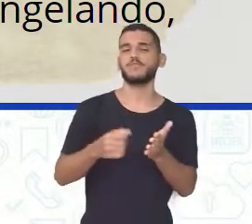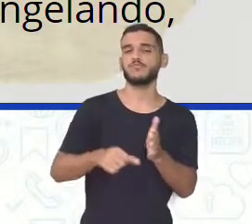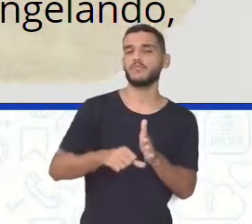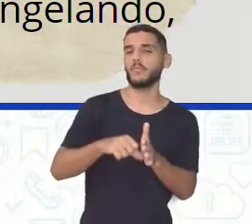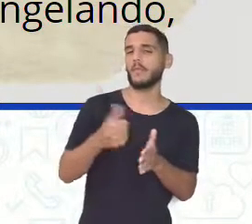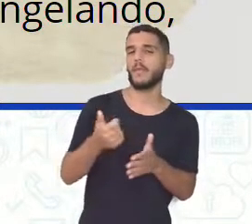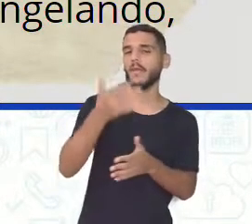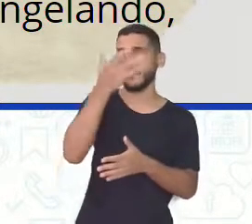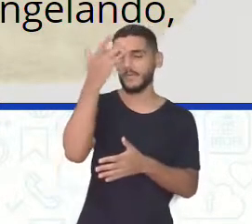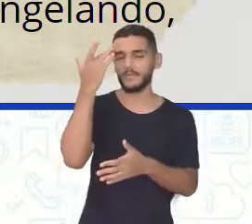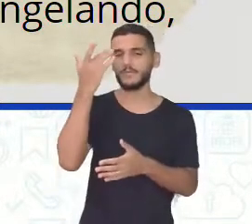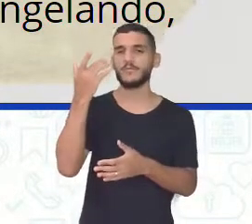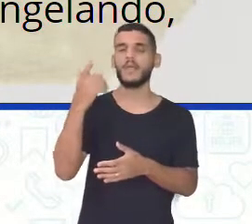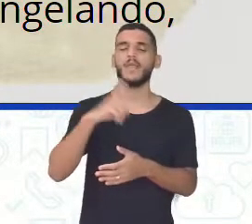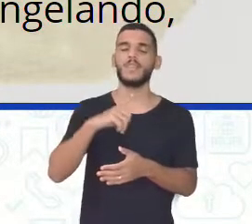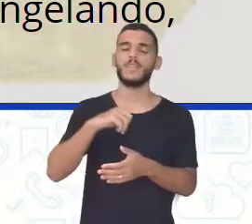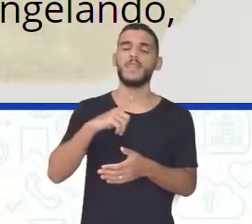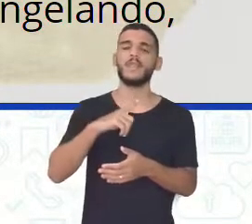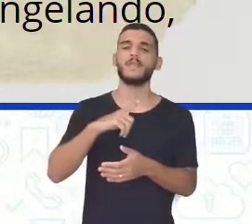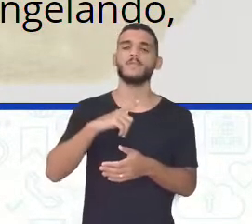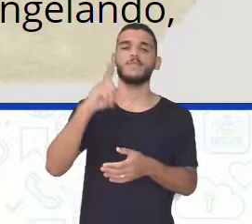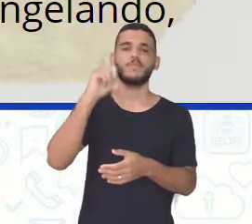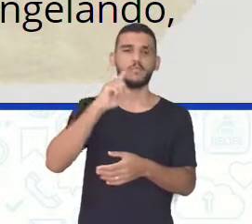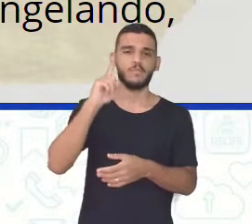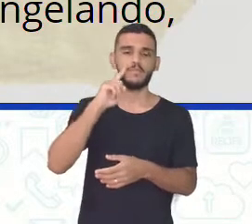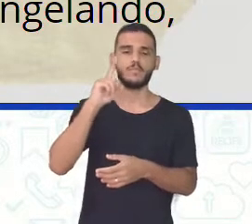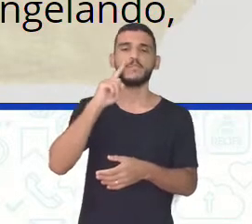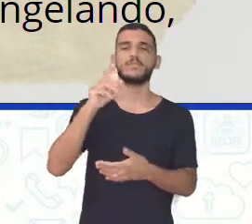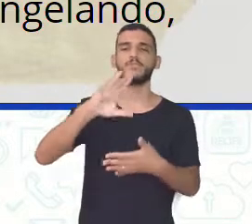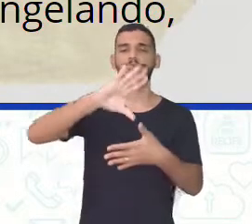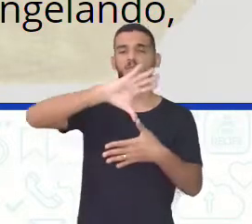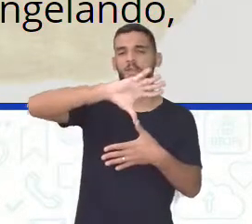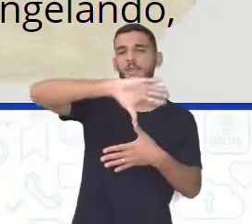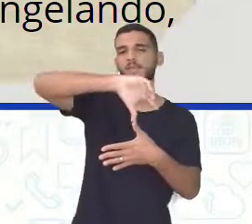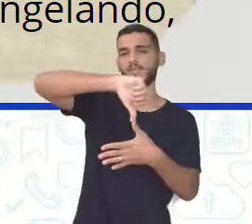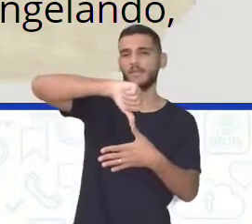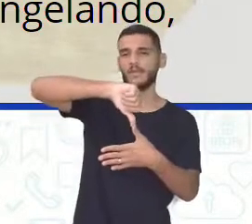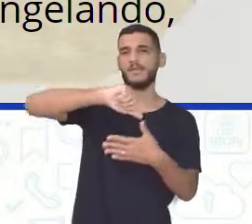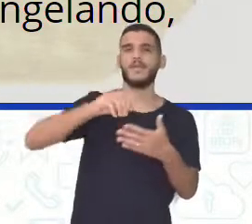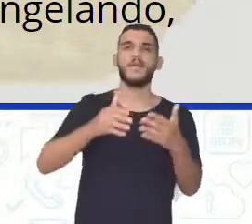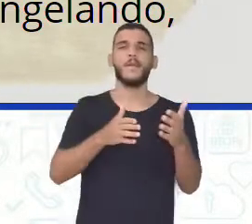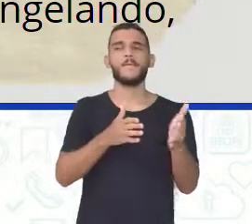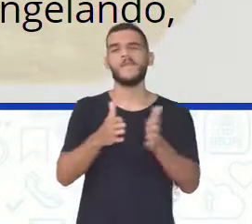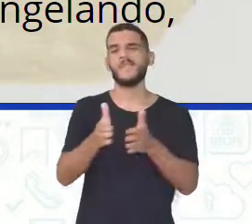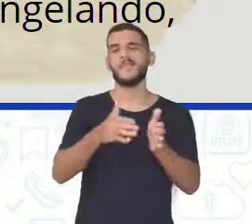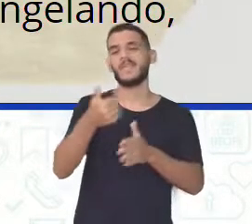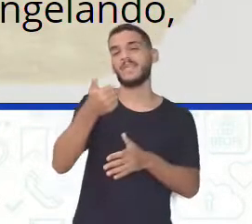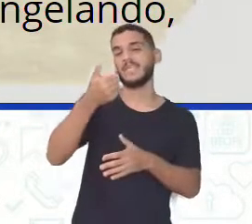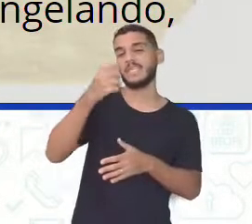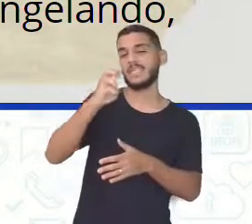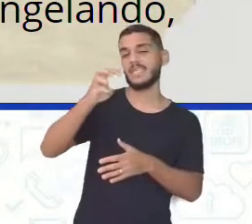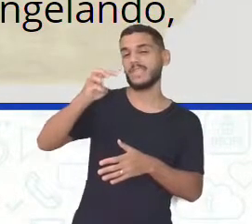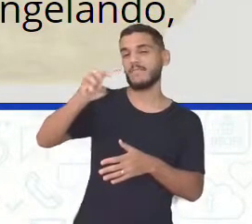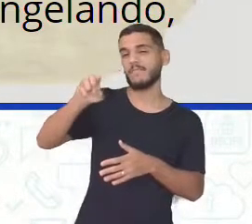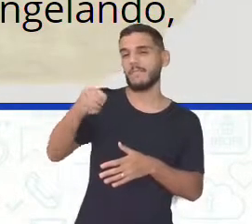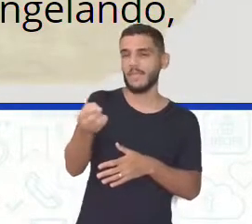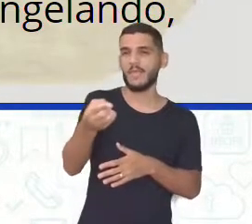ocupar o continente americano Chegaram a esse continente Há mais de 15 mil anos